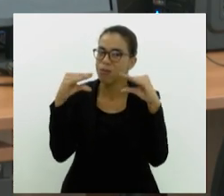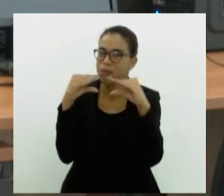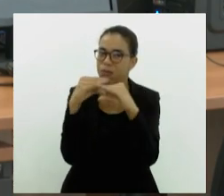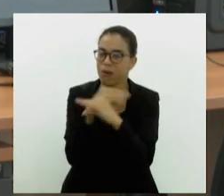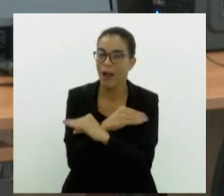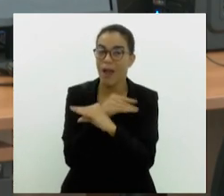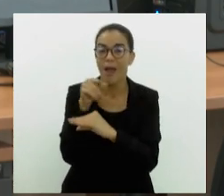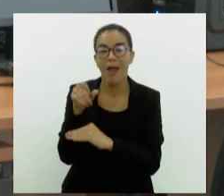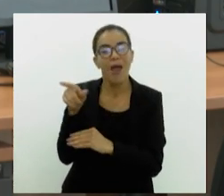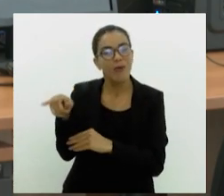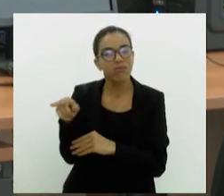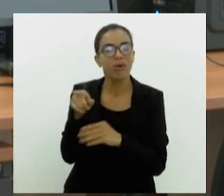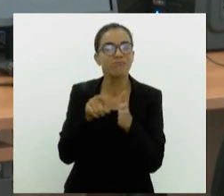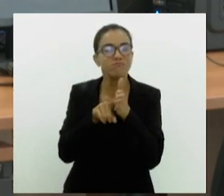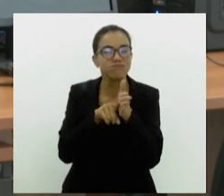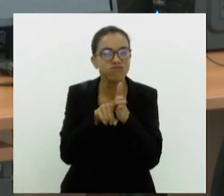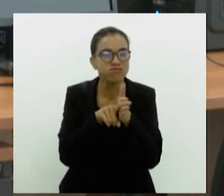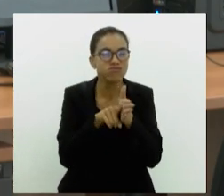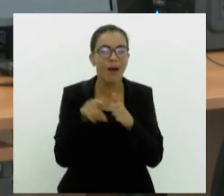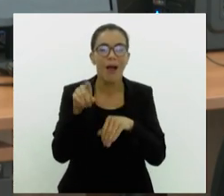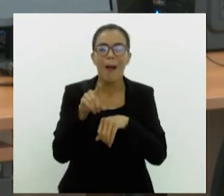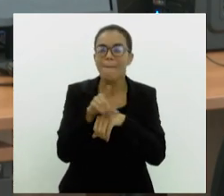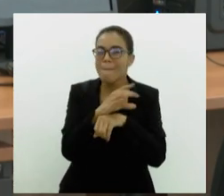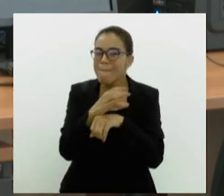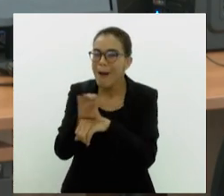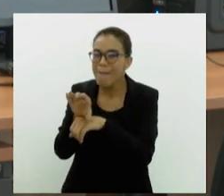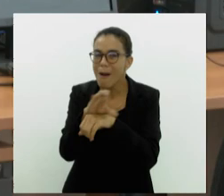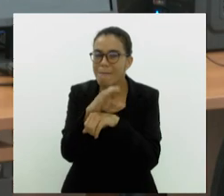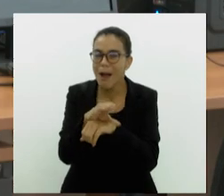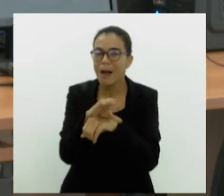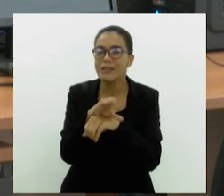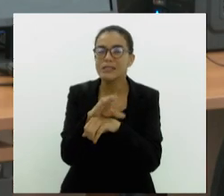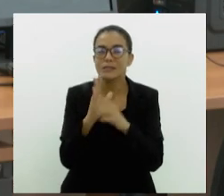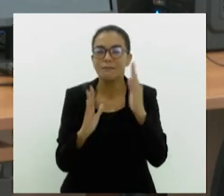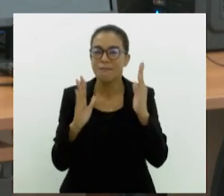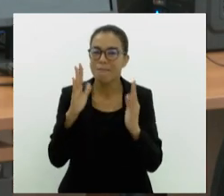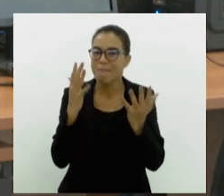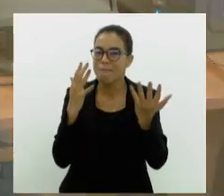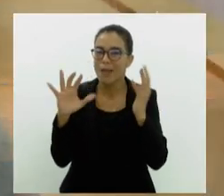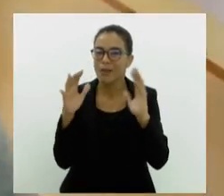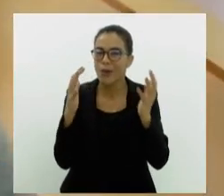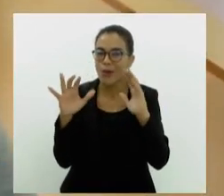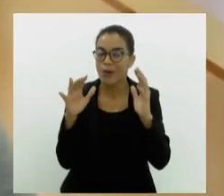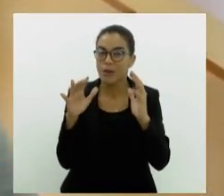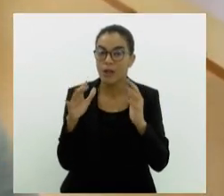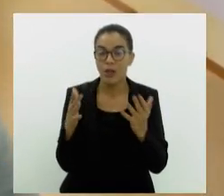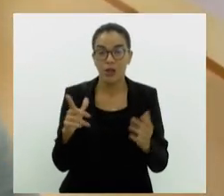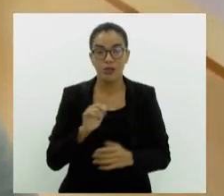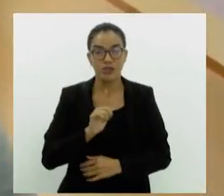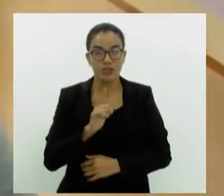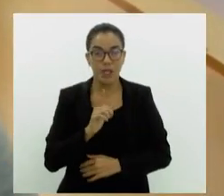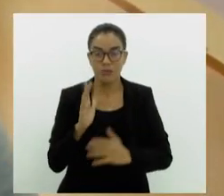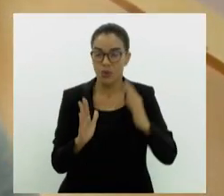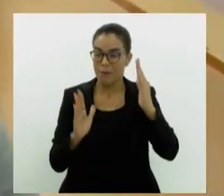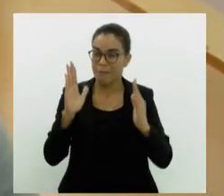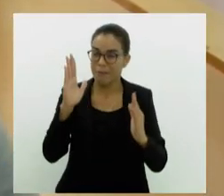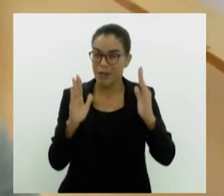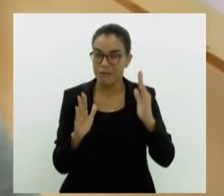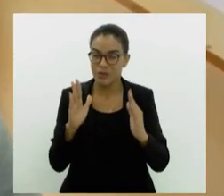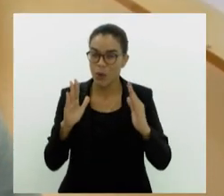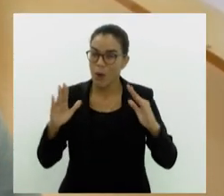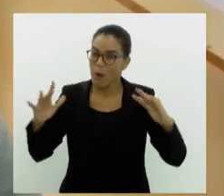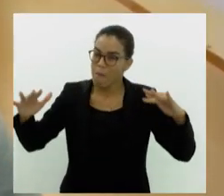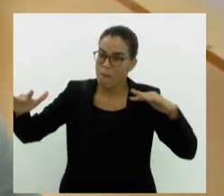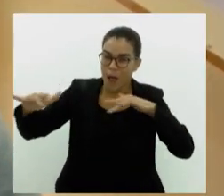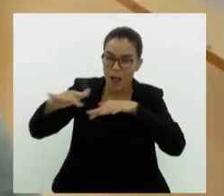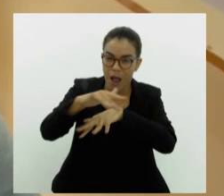logista Tiago Souza, do Instituto Nacional de Meteorologia, que vai nos contar. Nós temos uma previsão de uma onda de